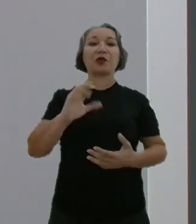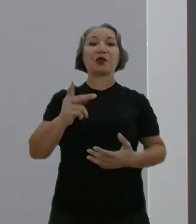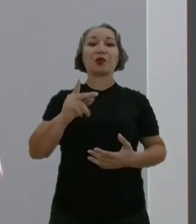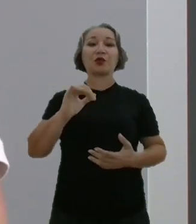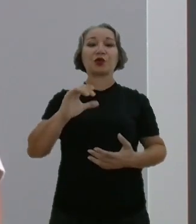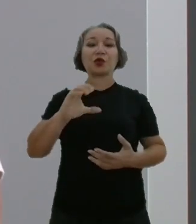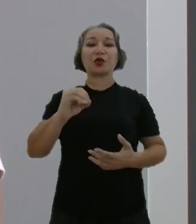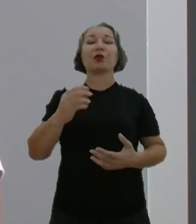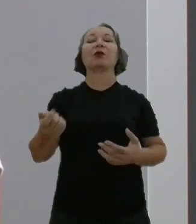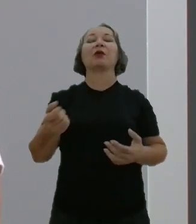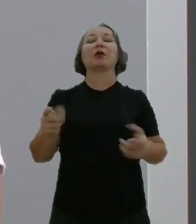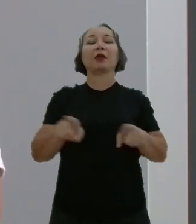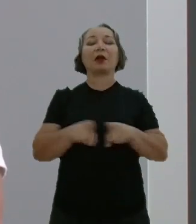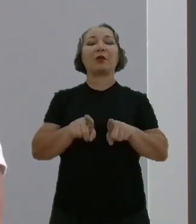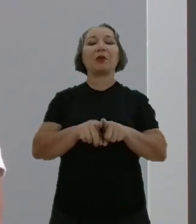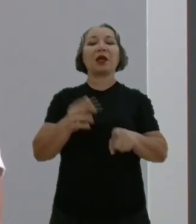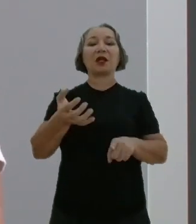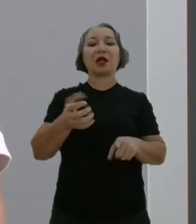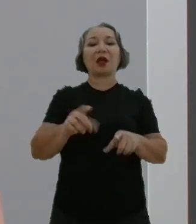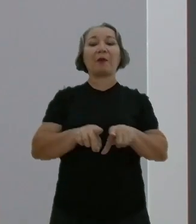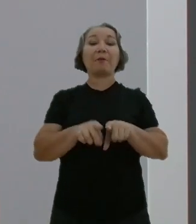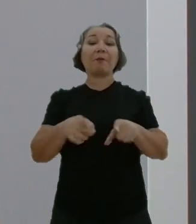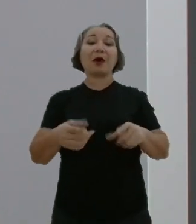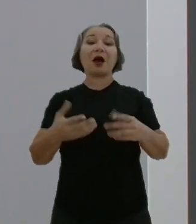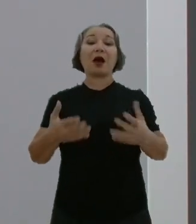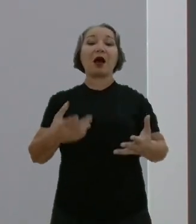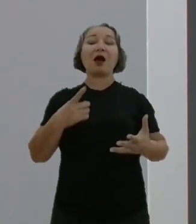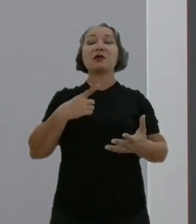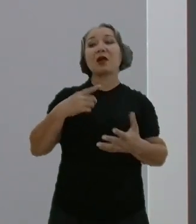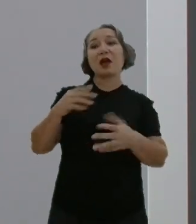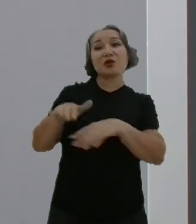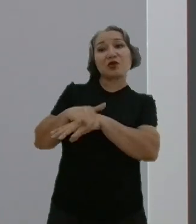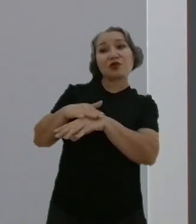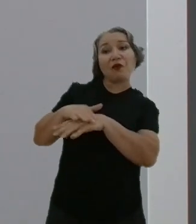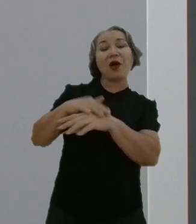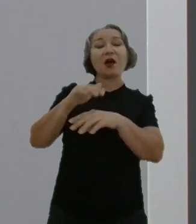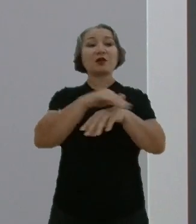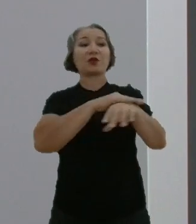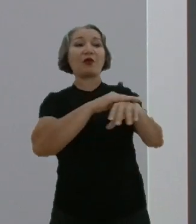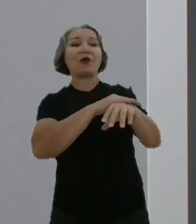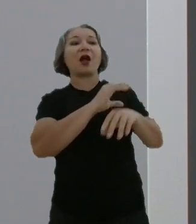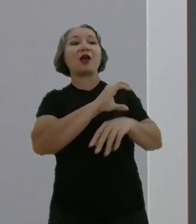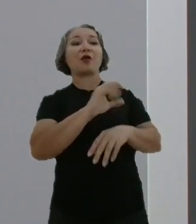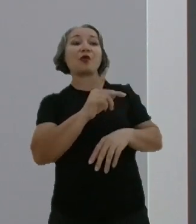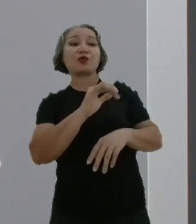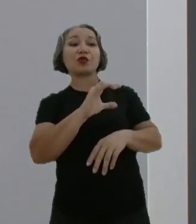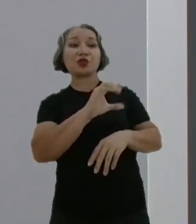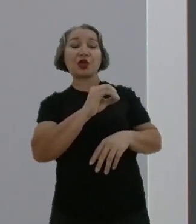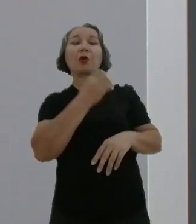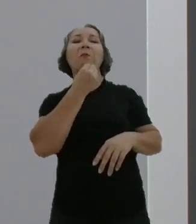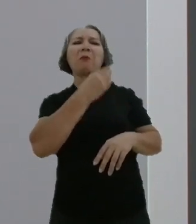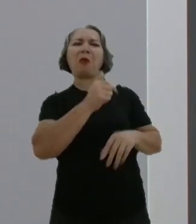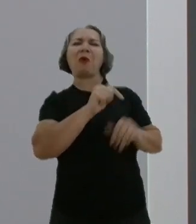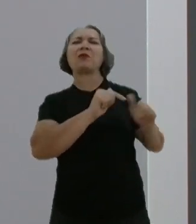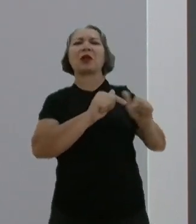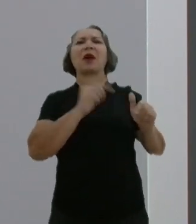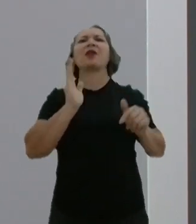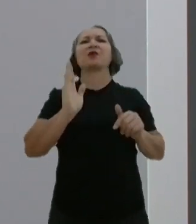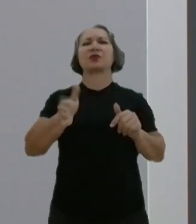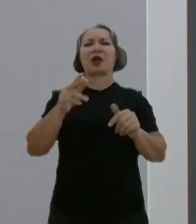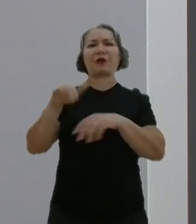mas tudo passa por discussões. Ele tem feito um bom trabalho, porque eu converso lá com os vereadores, essa parte